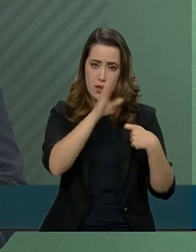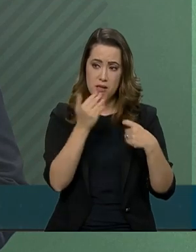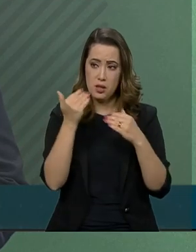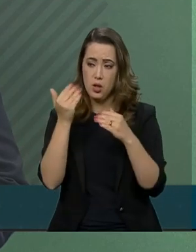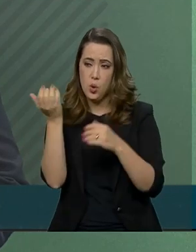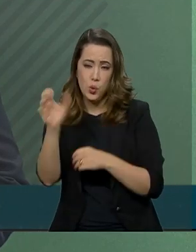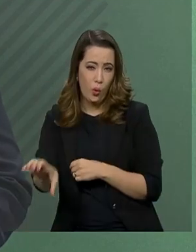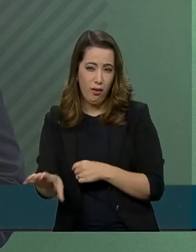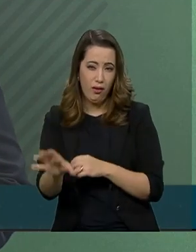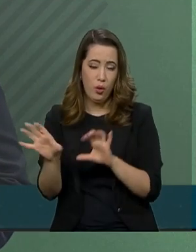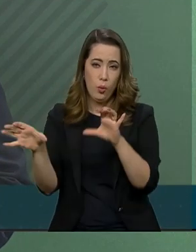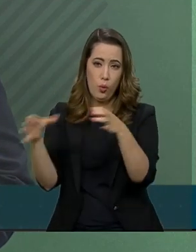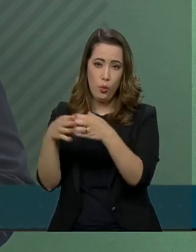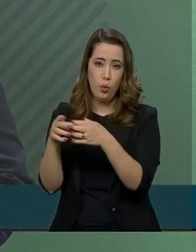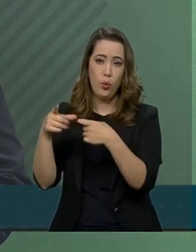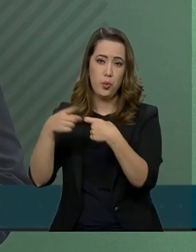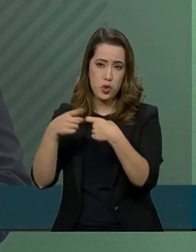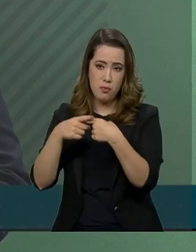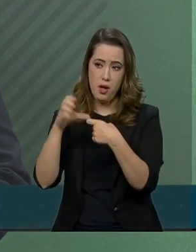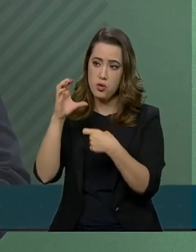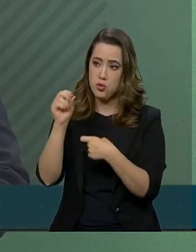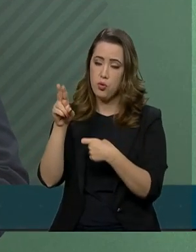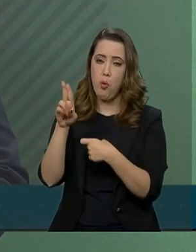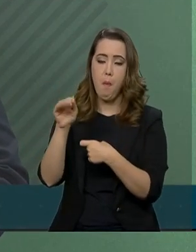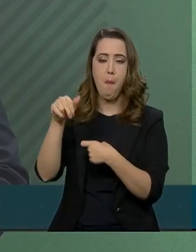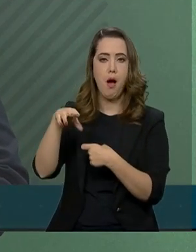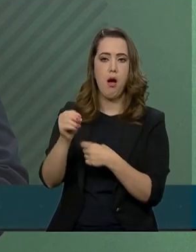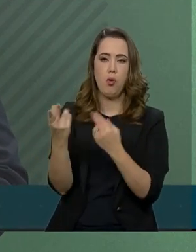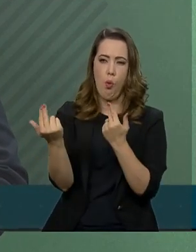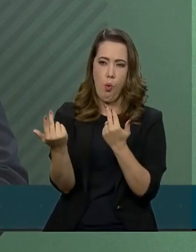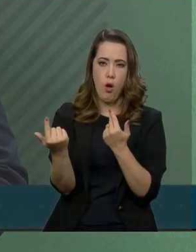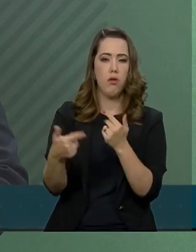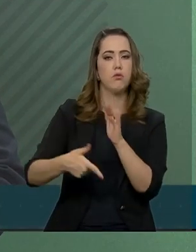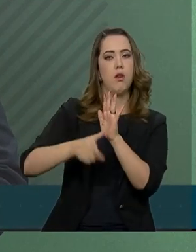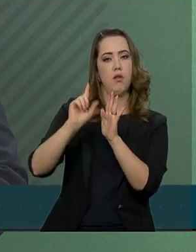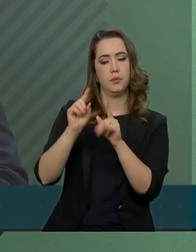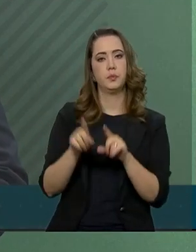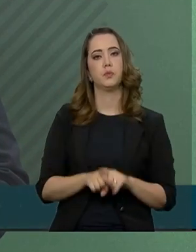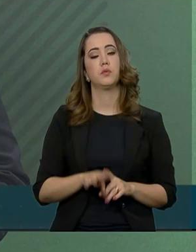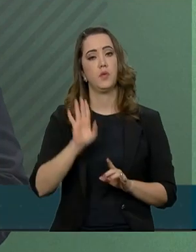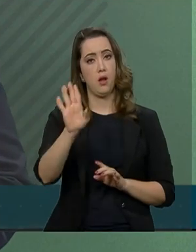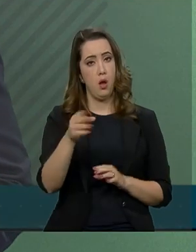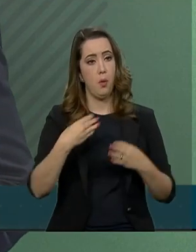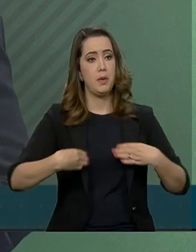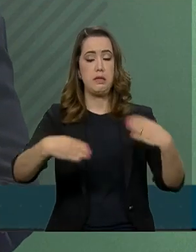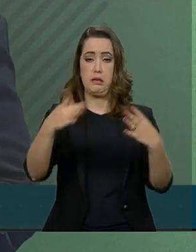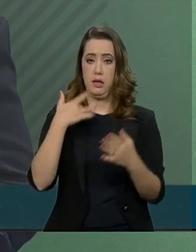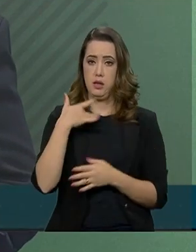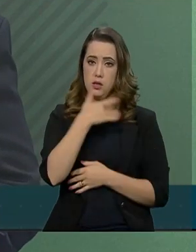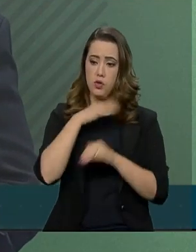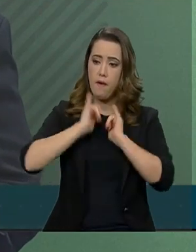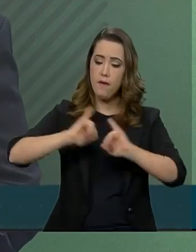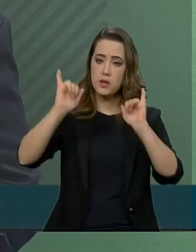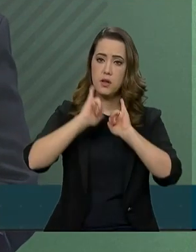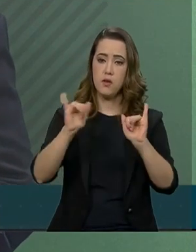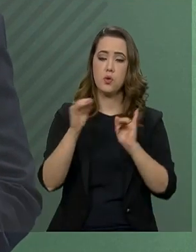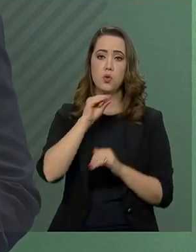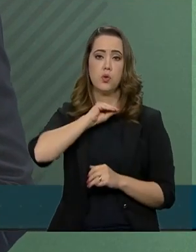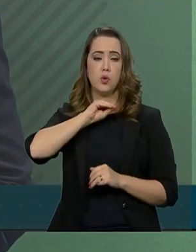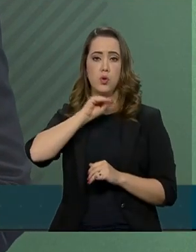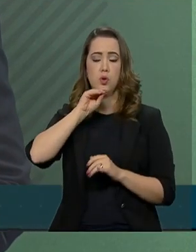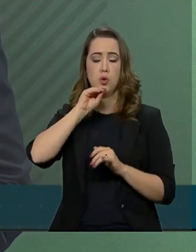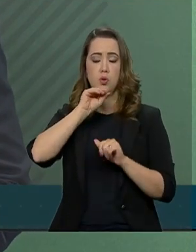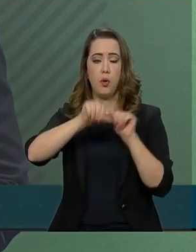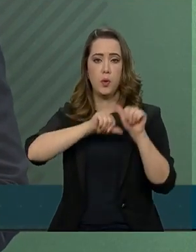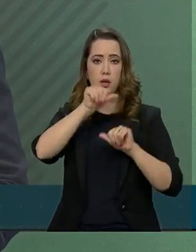brevemente o Ministério da Saúde haverá de disponibilizar a informação para vocês de um reajuste, inclusive com